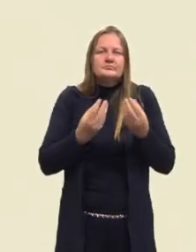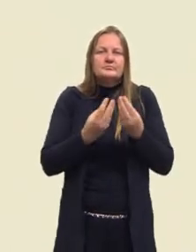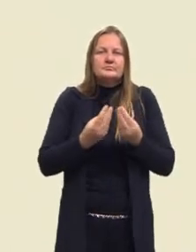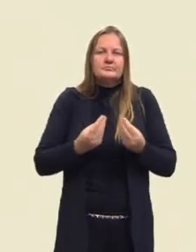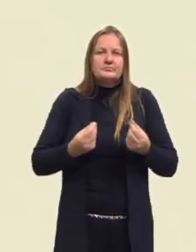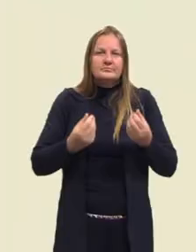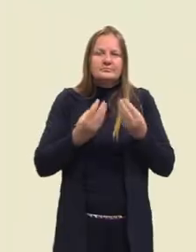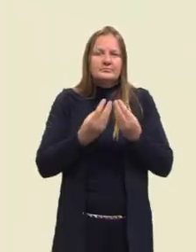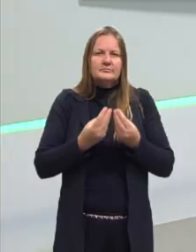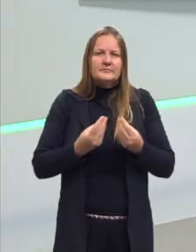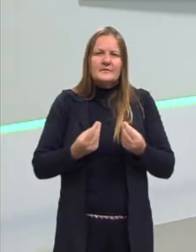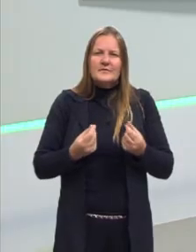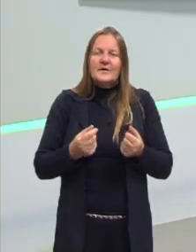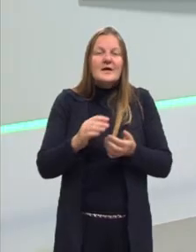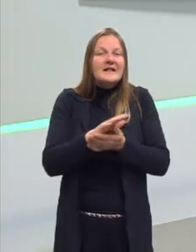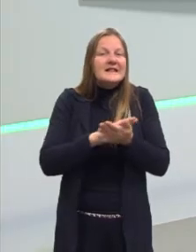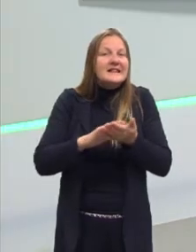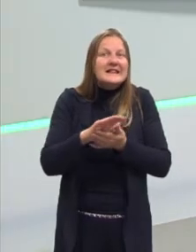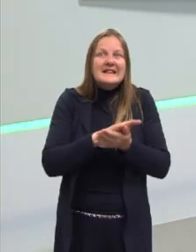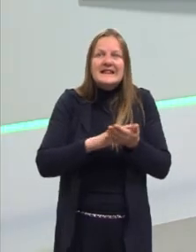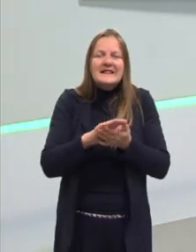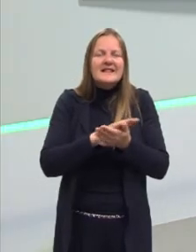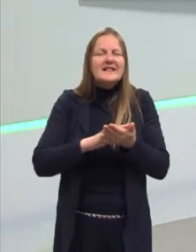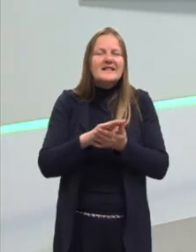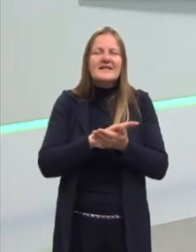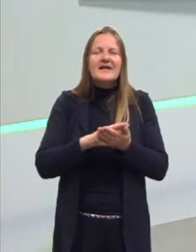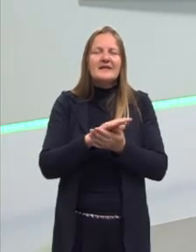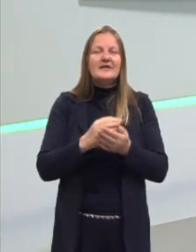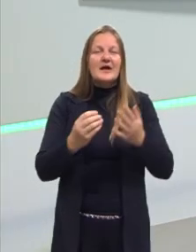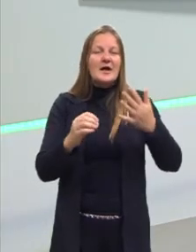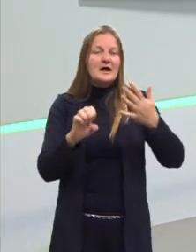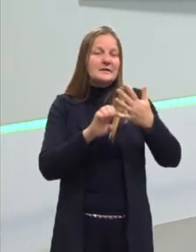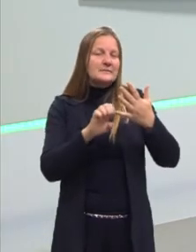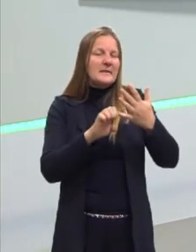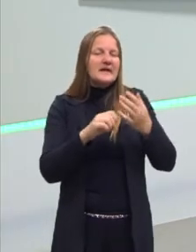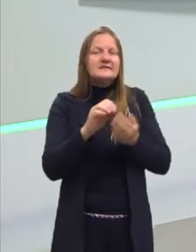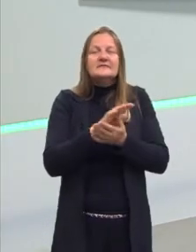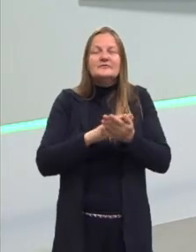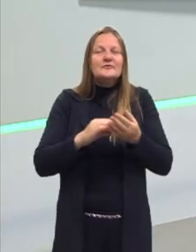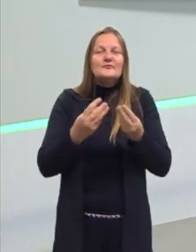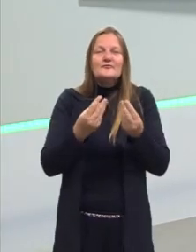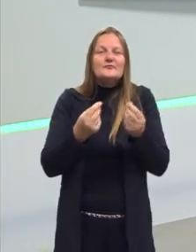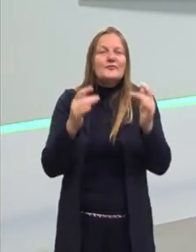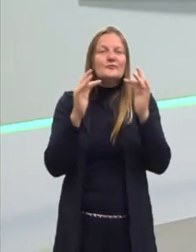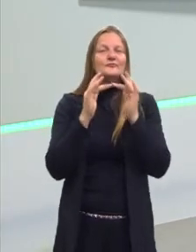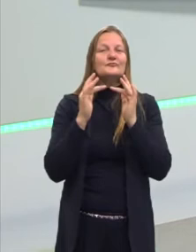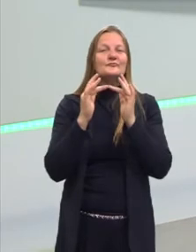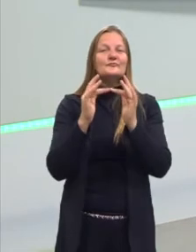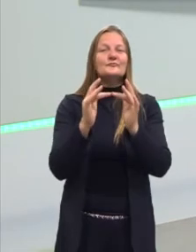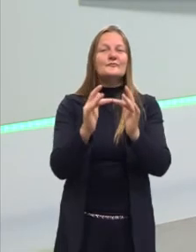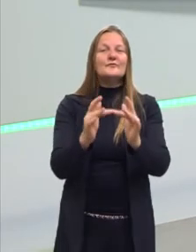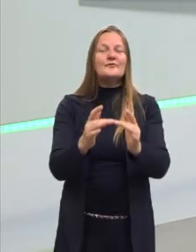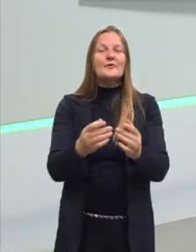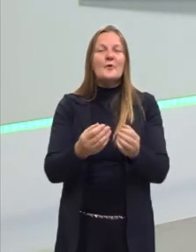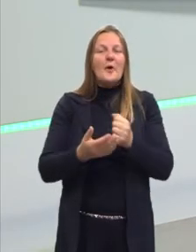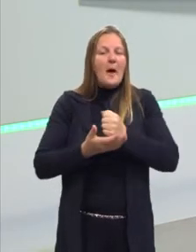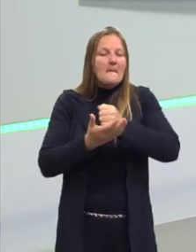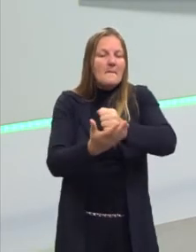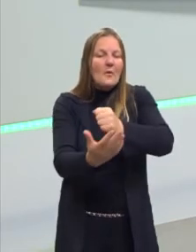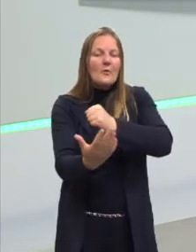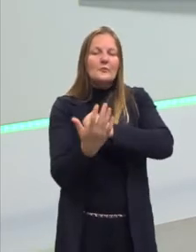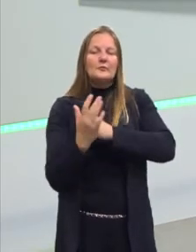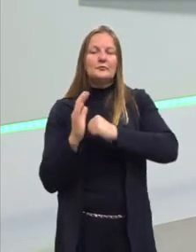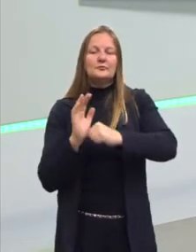é prejudicado ou quando ninguém é prejudicado ou que há também, que haja benefício. Pode ser